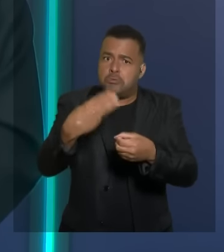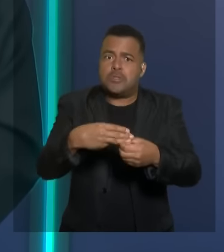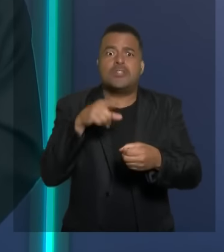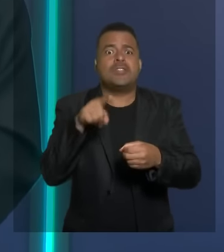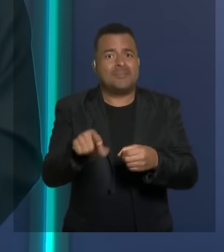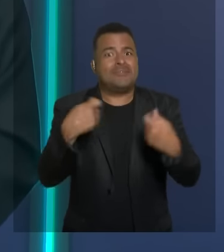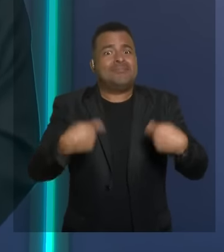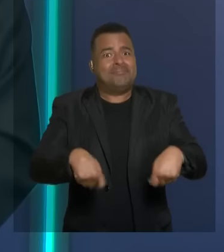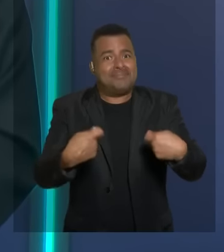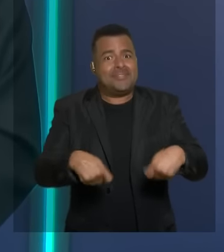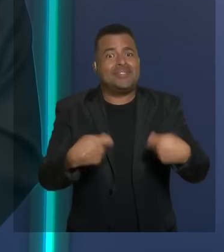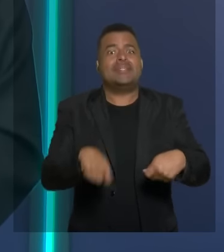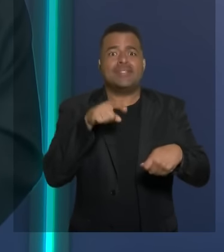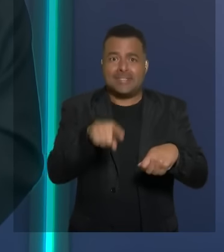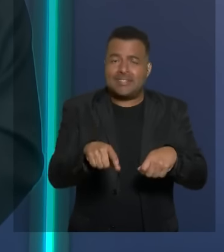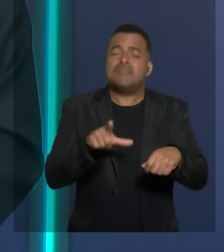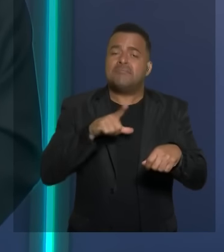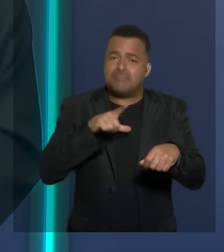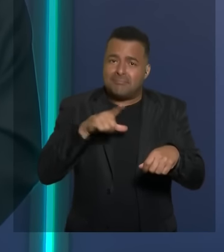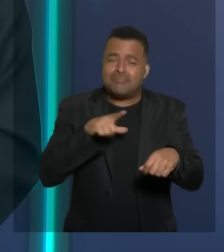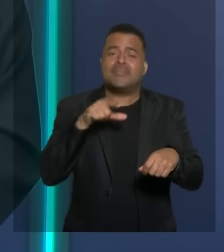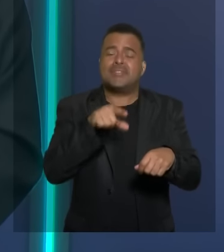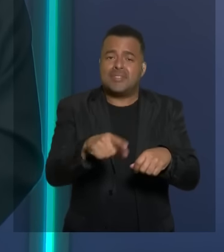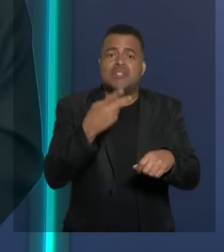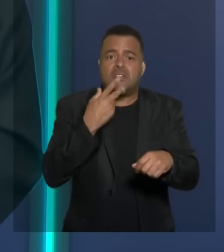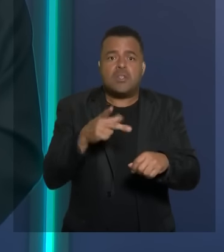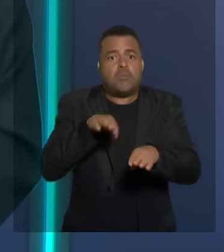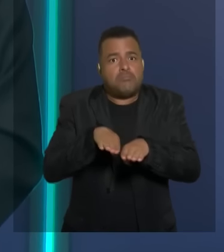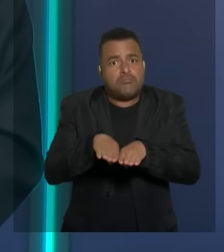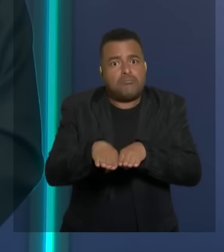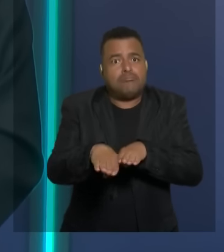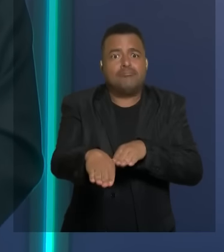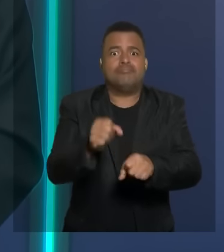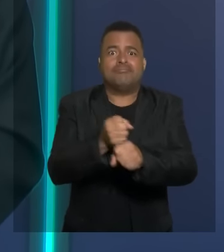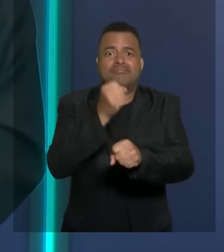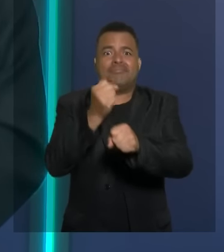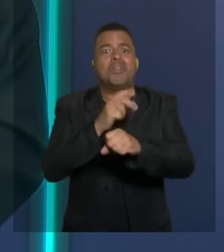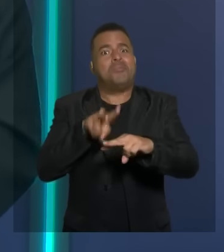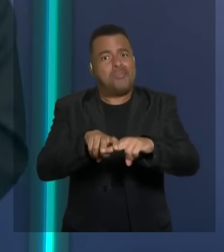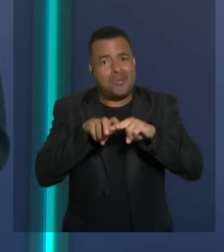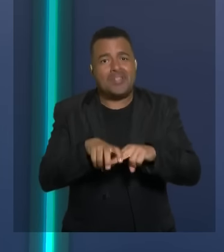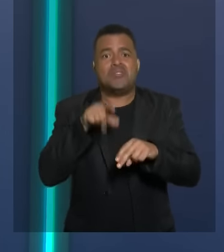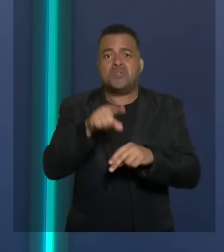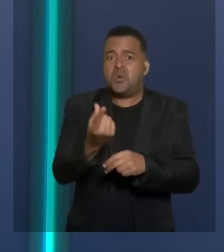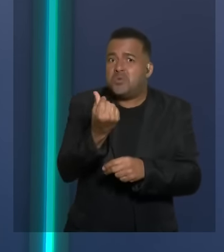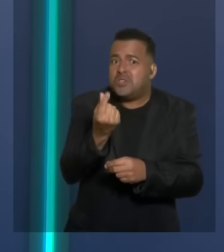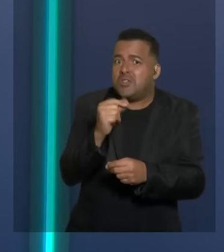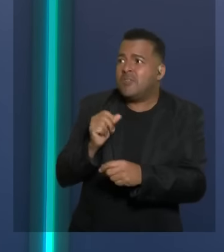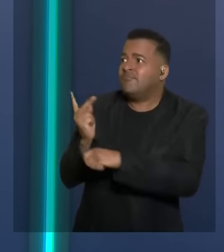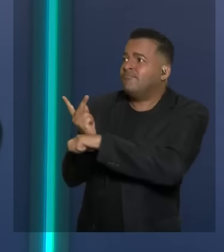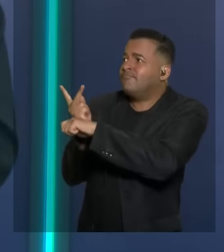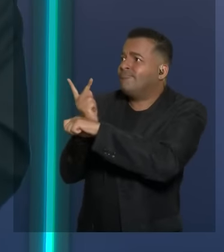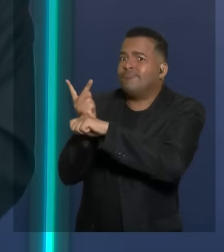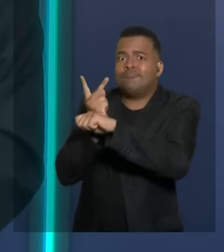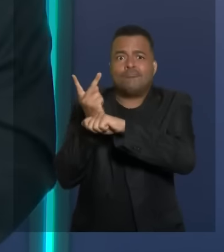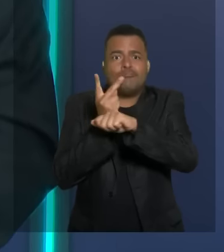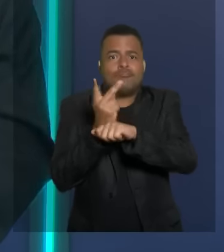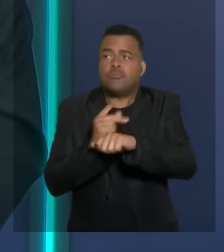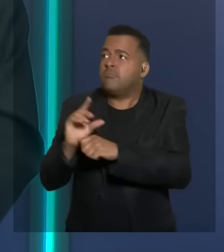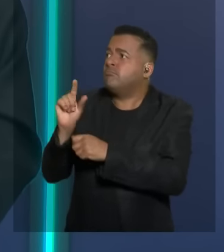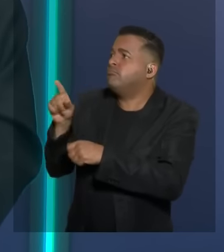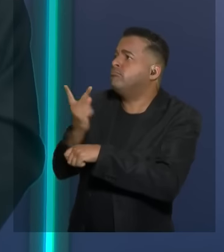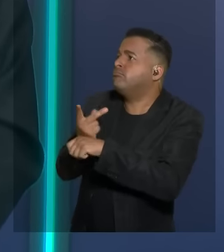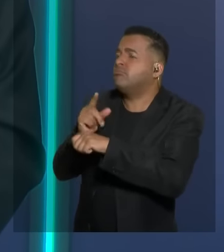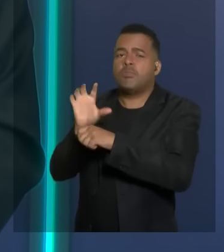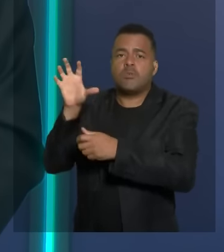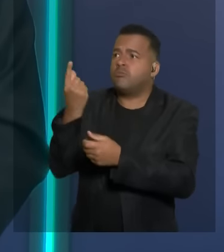pavimentadas por isso que nós vamos atrás dos recursos vamos atrás das emendas parlamentares como conseguir com os